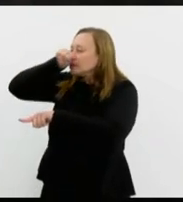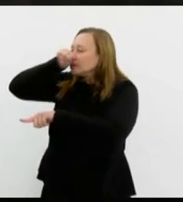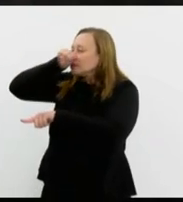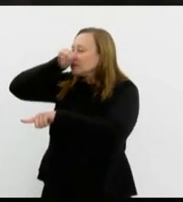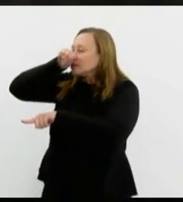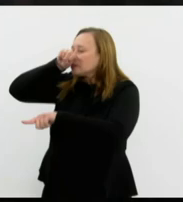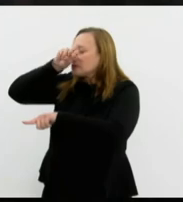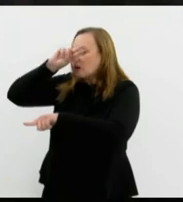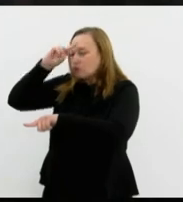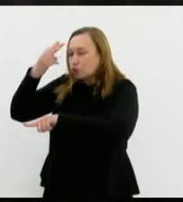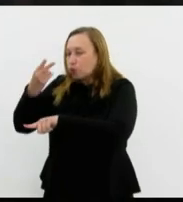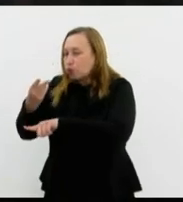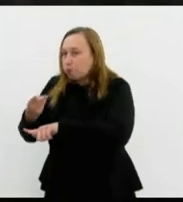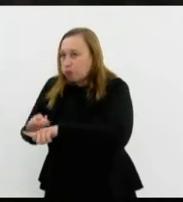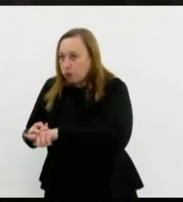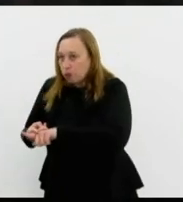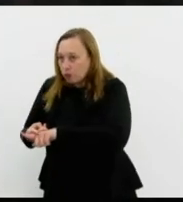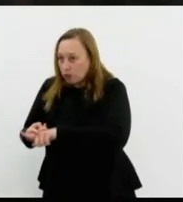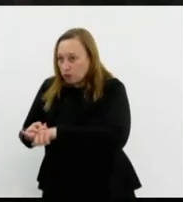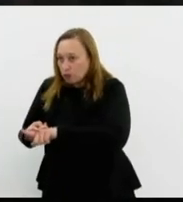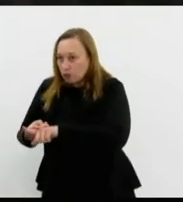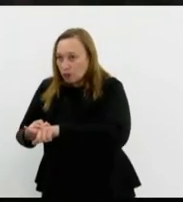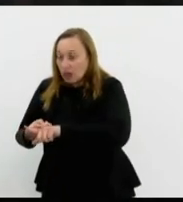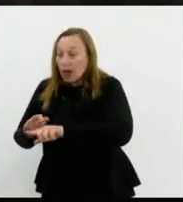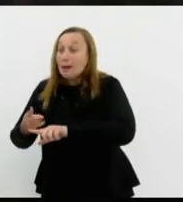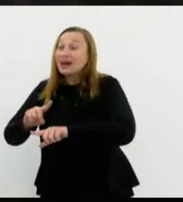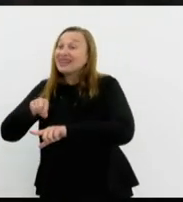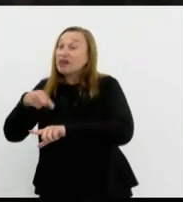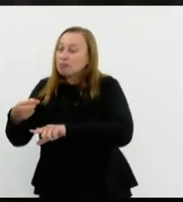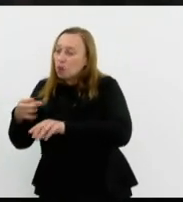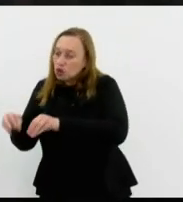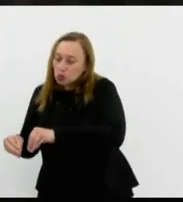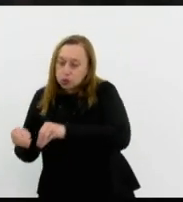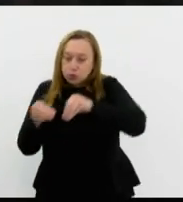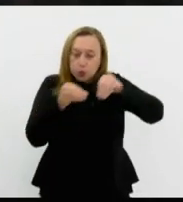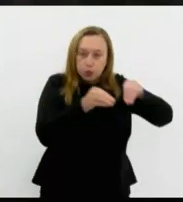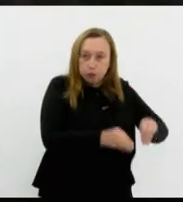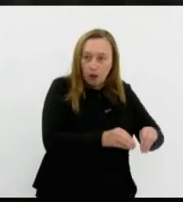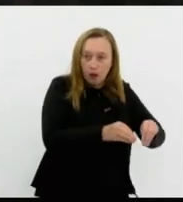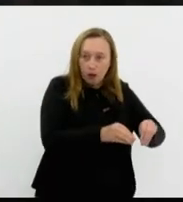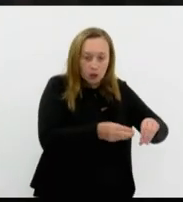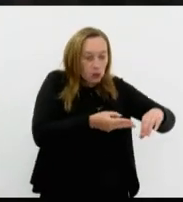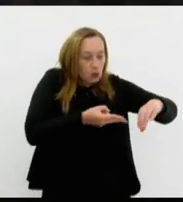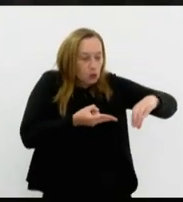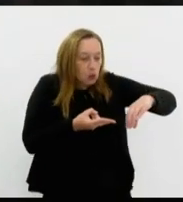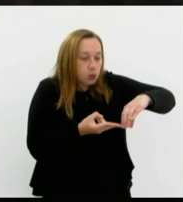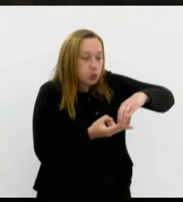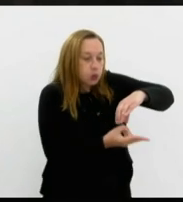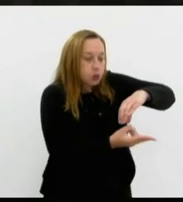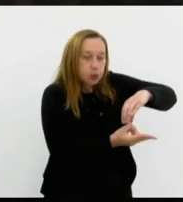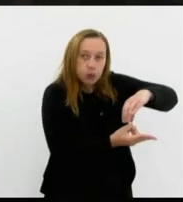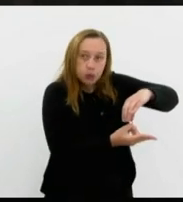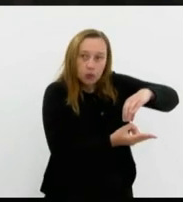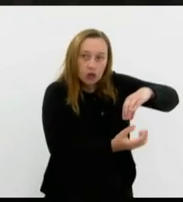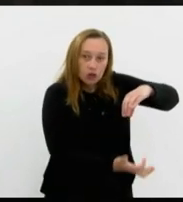ah ah mas antes pelo amor de Deus vamos retirar as próteses dentárias de ouro